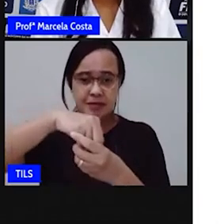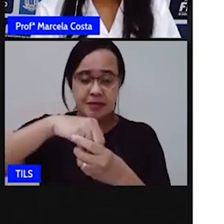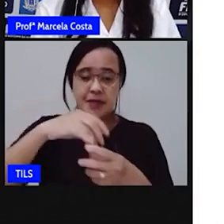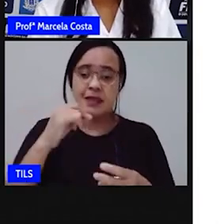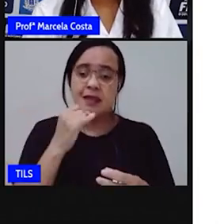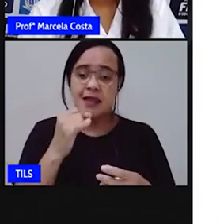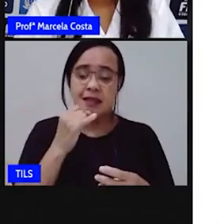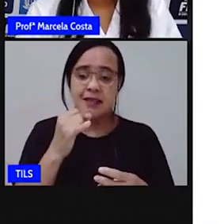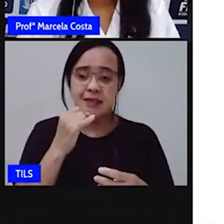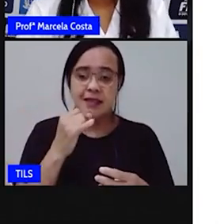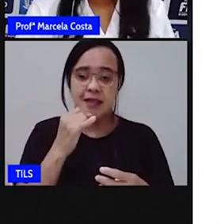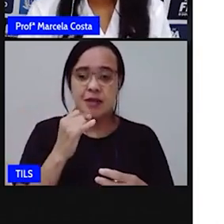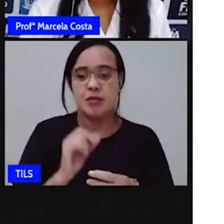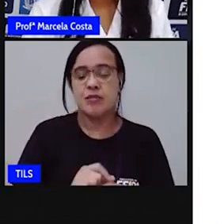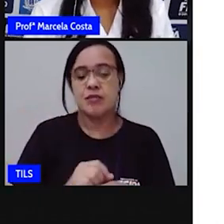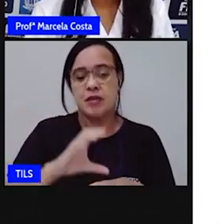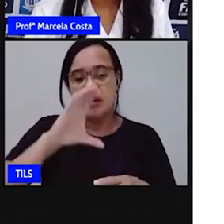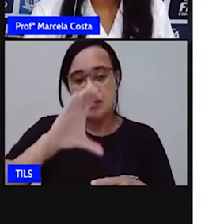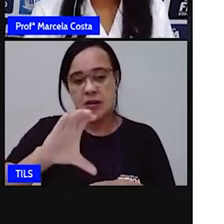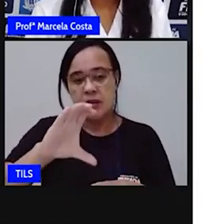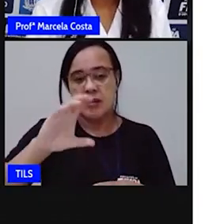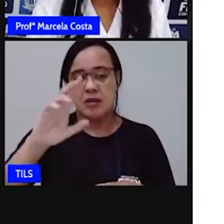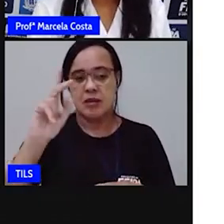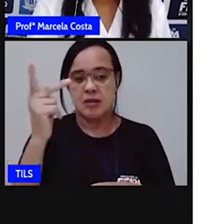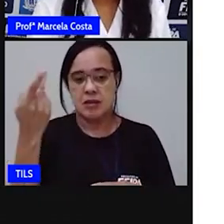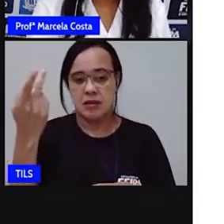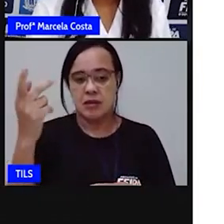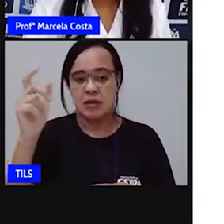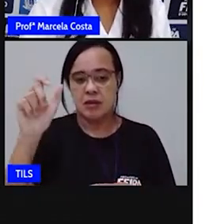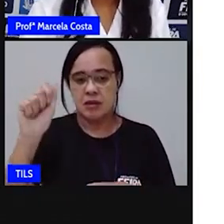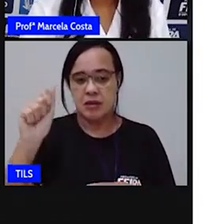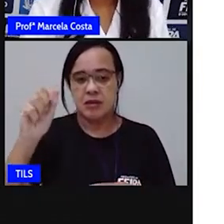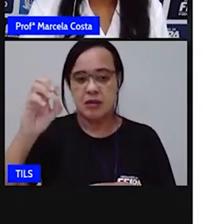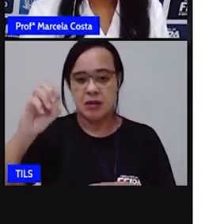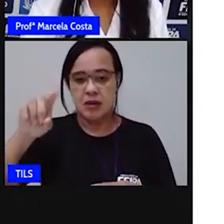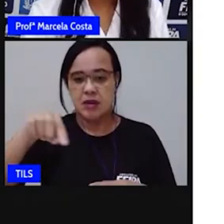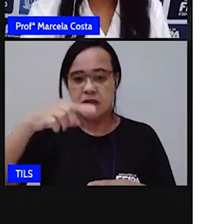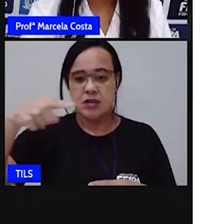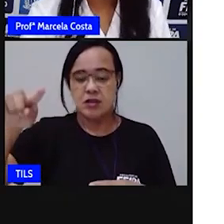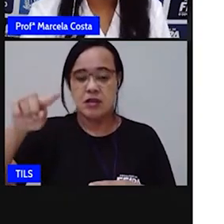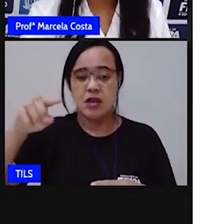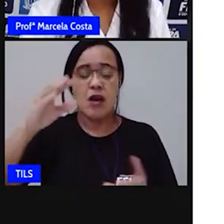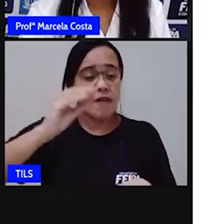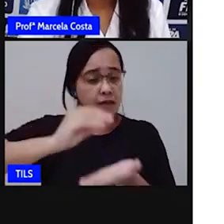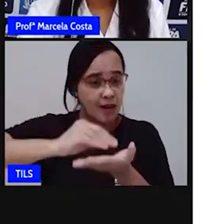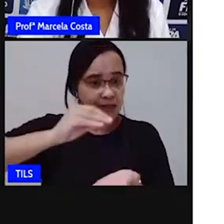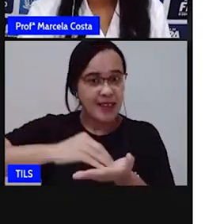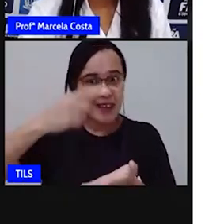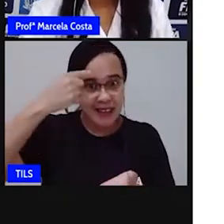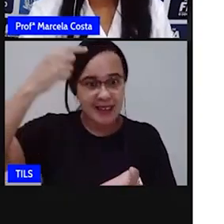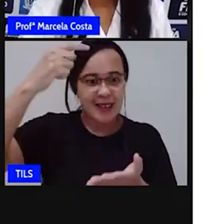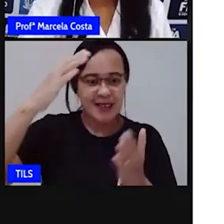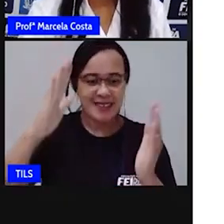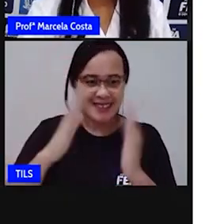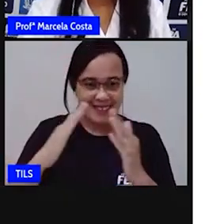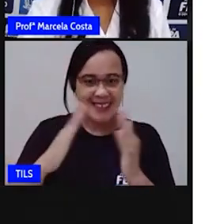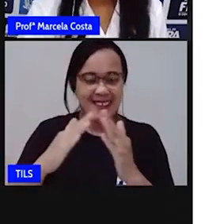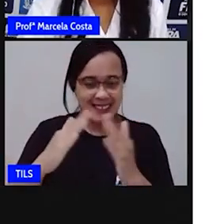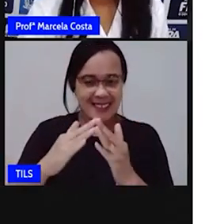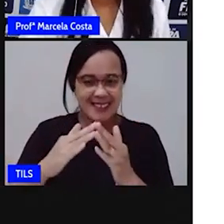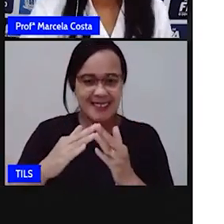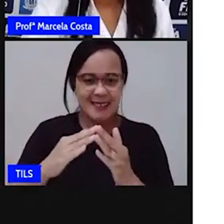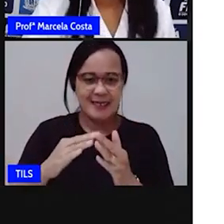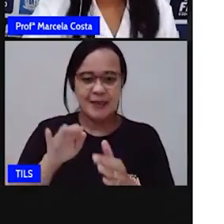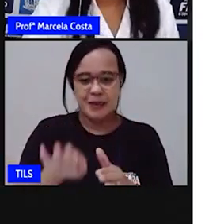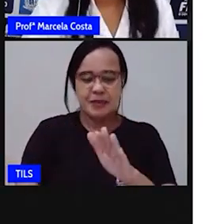Olha, chão. Faltava na casa. Chão também. Eu marquei aqui, ó.